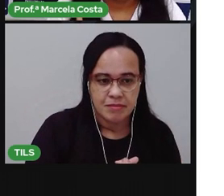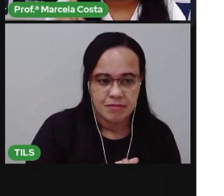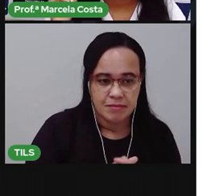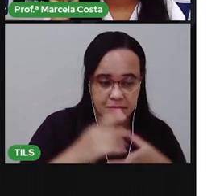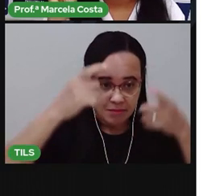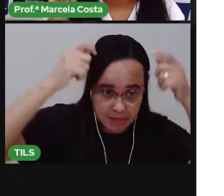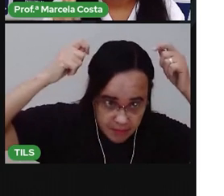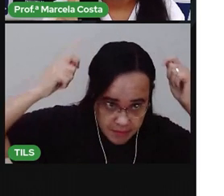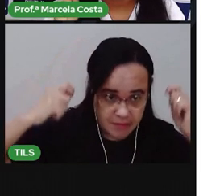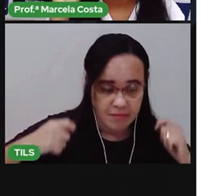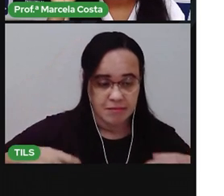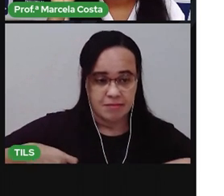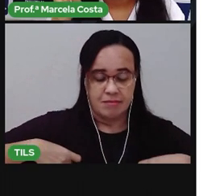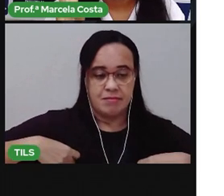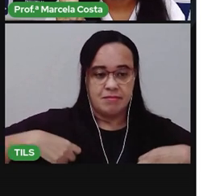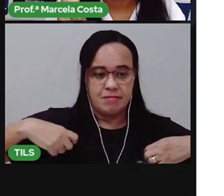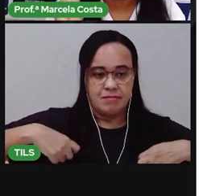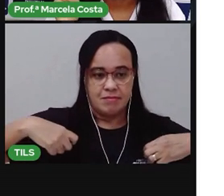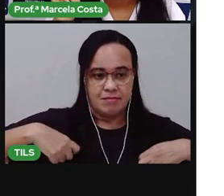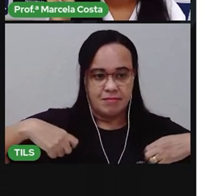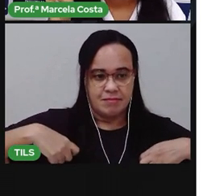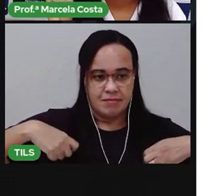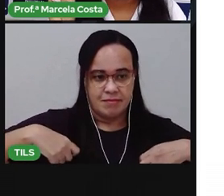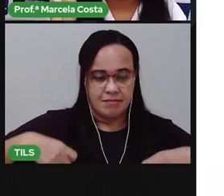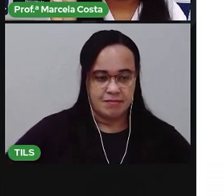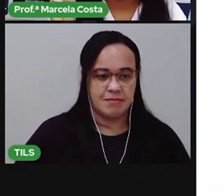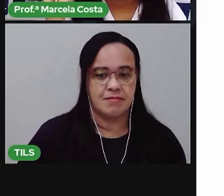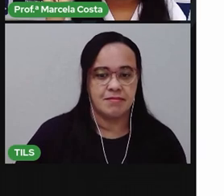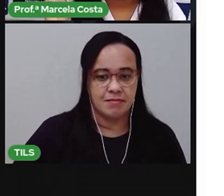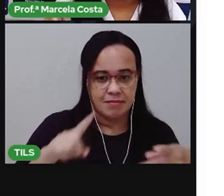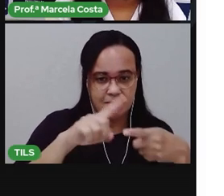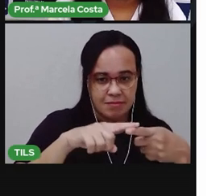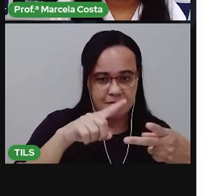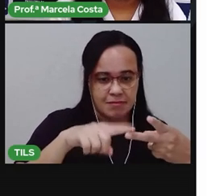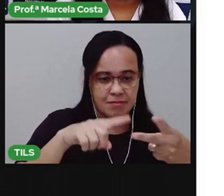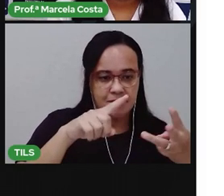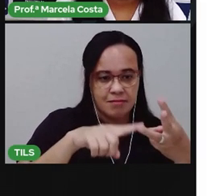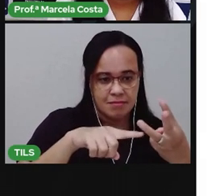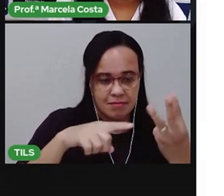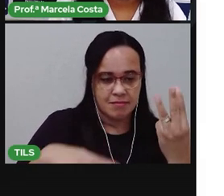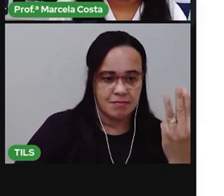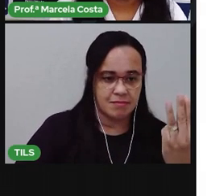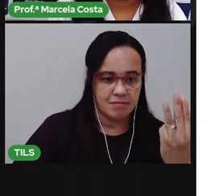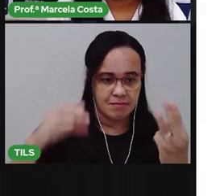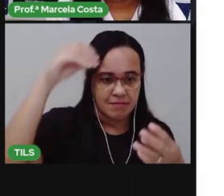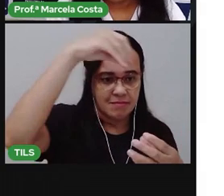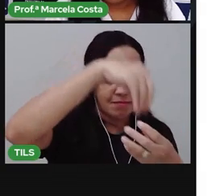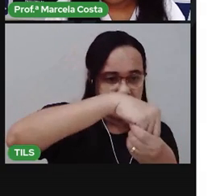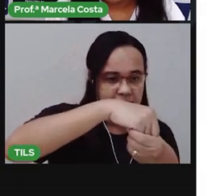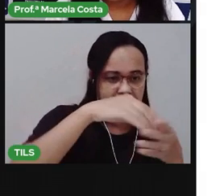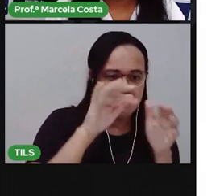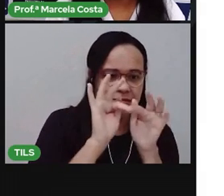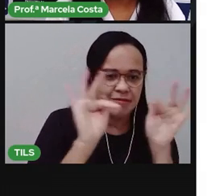Vestir a roupa. Três palavras que compõem essa frase.